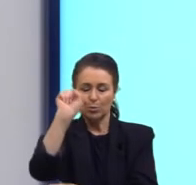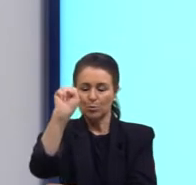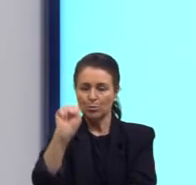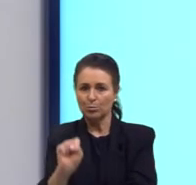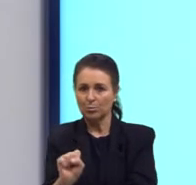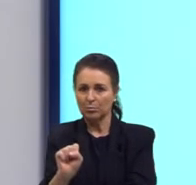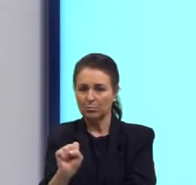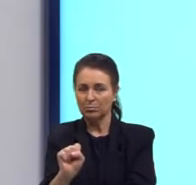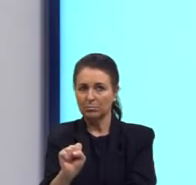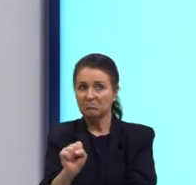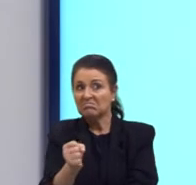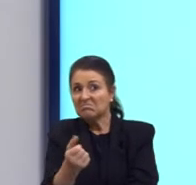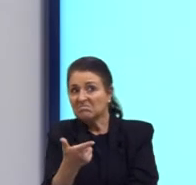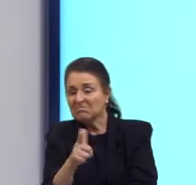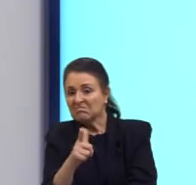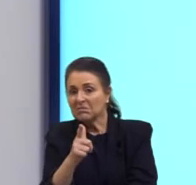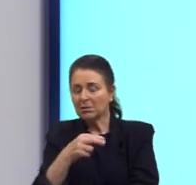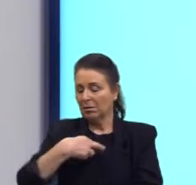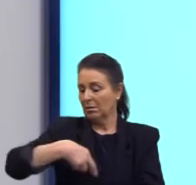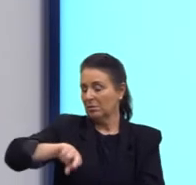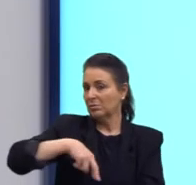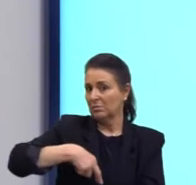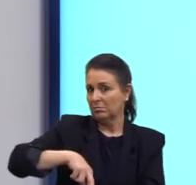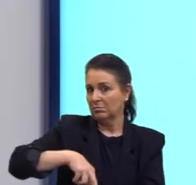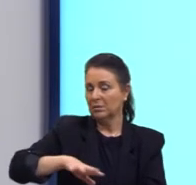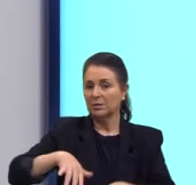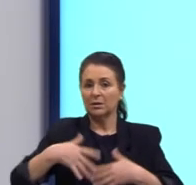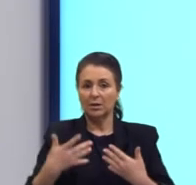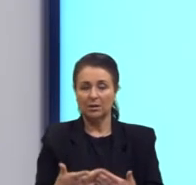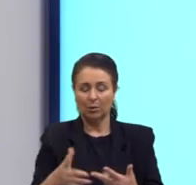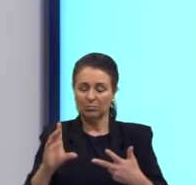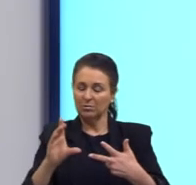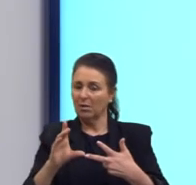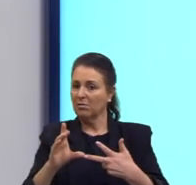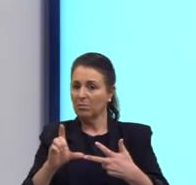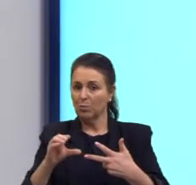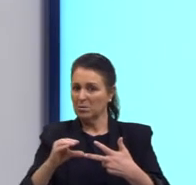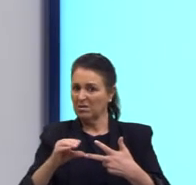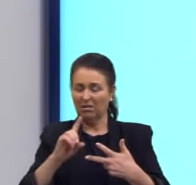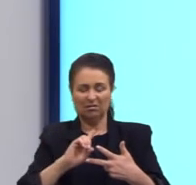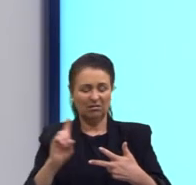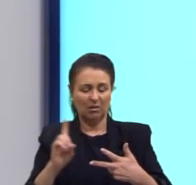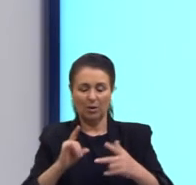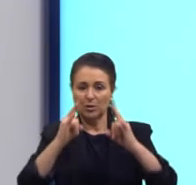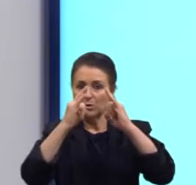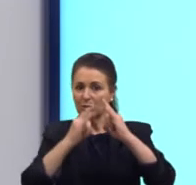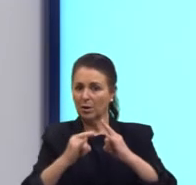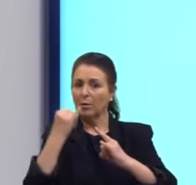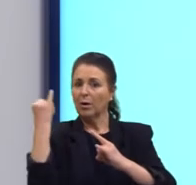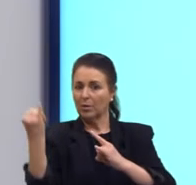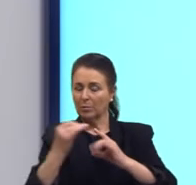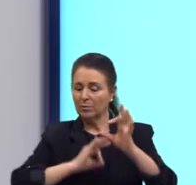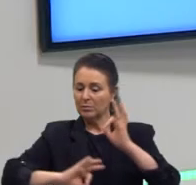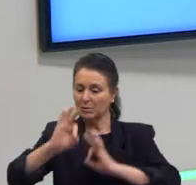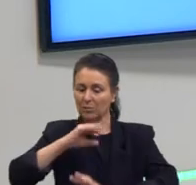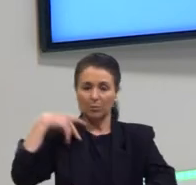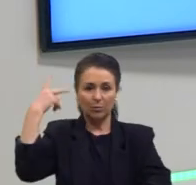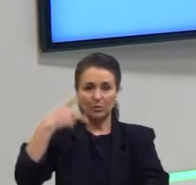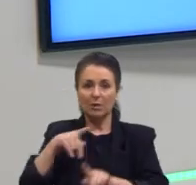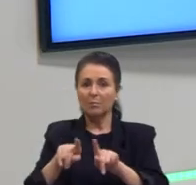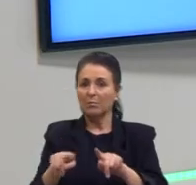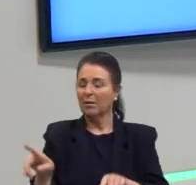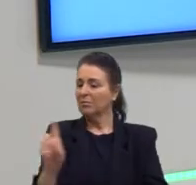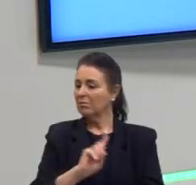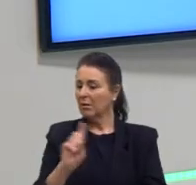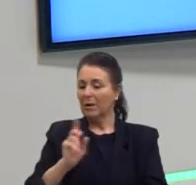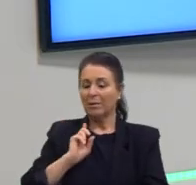E ele não fala aqui da religião. Então, não é essa a opção. Essas instituições eram importantes na organização política, mas elas também não